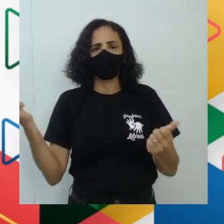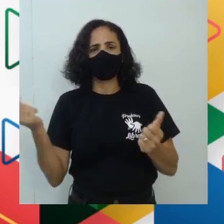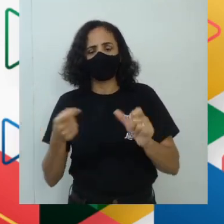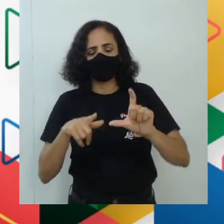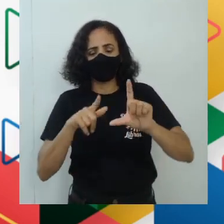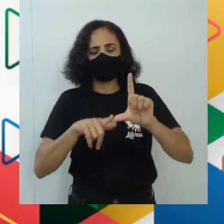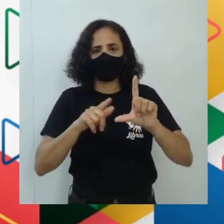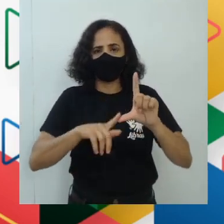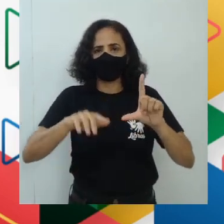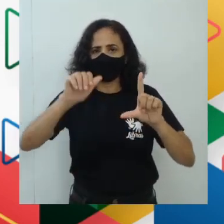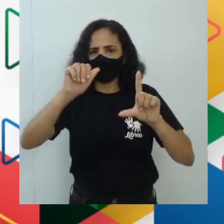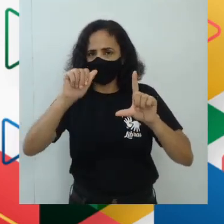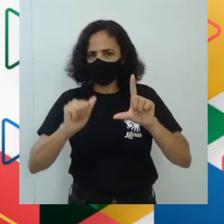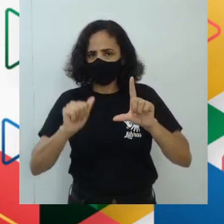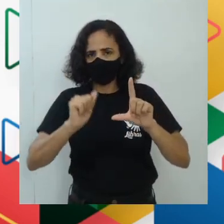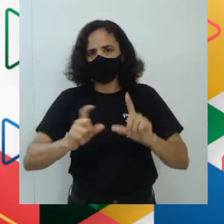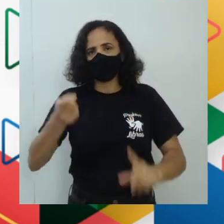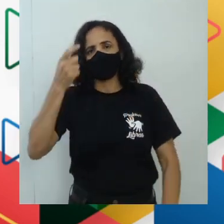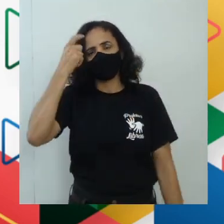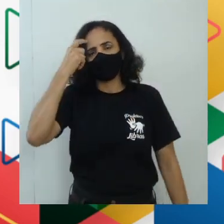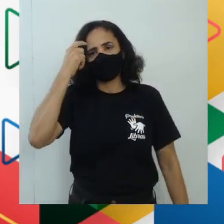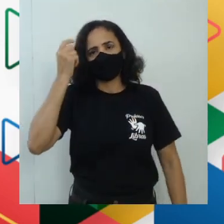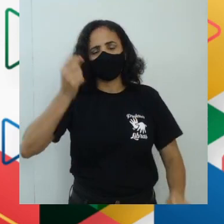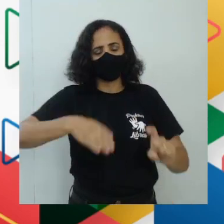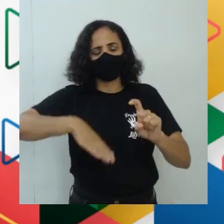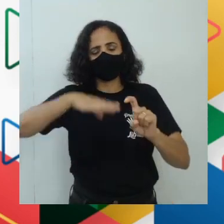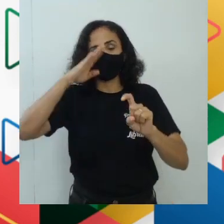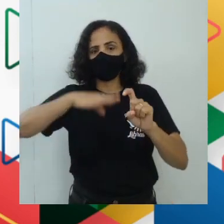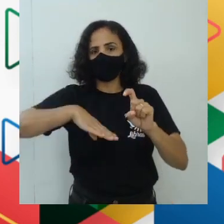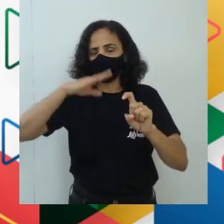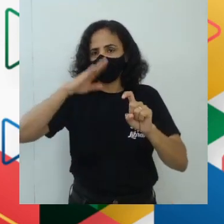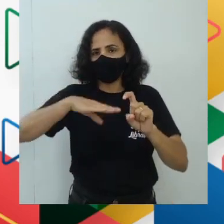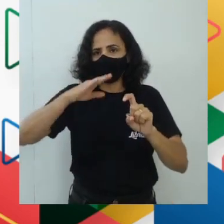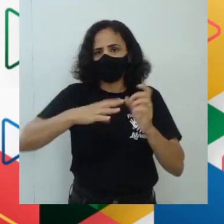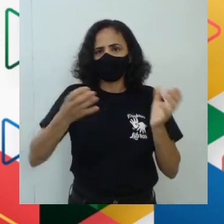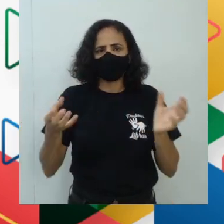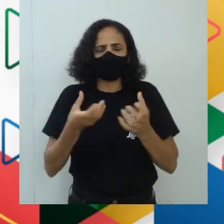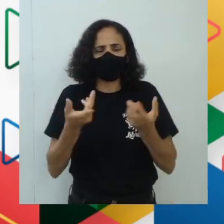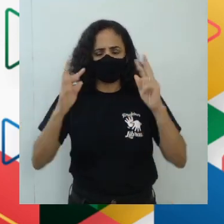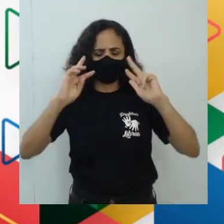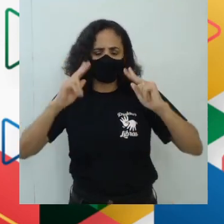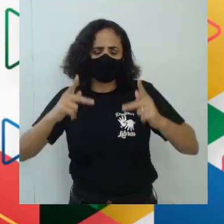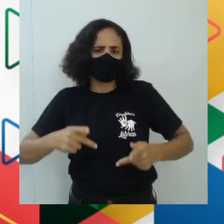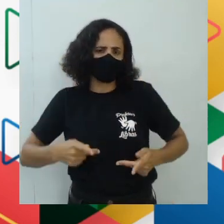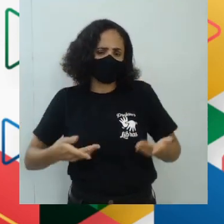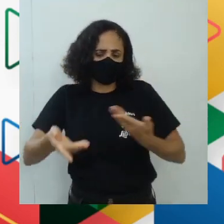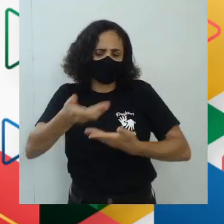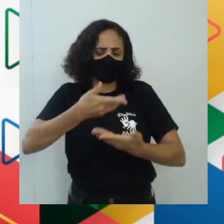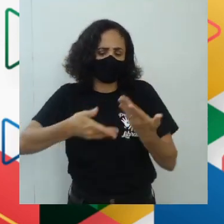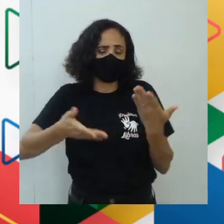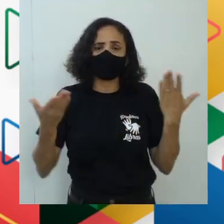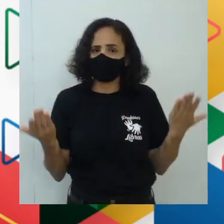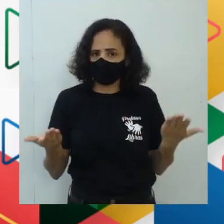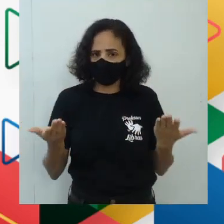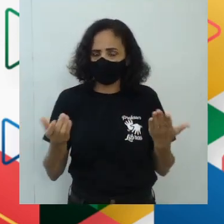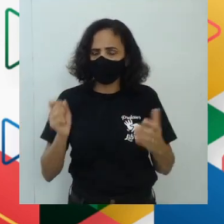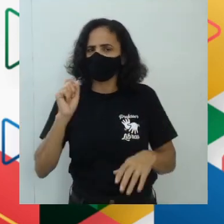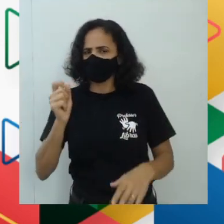provém de regras lógicas e racionais de pouco sentido para as questões humanas. O é que você acha?